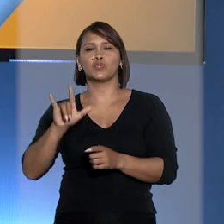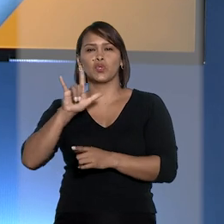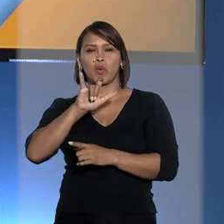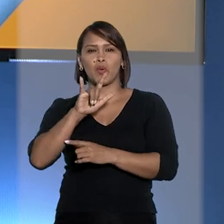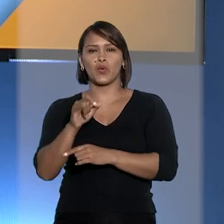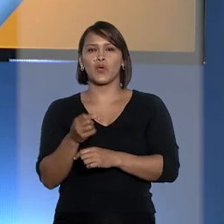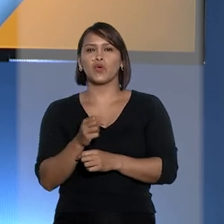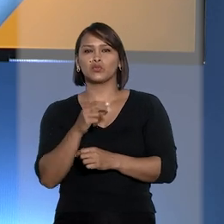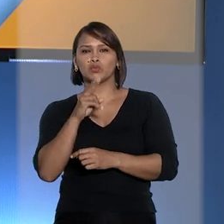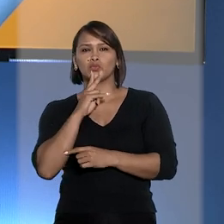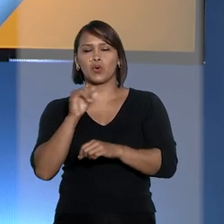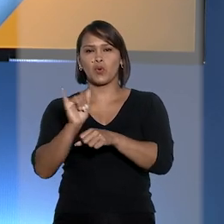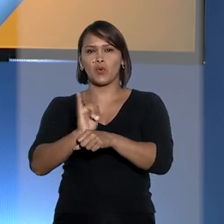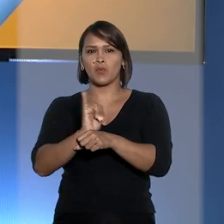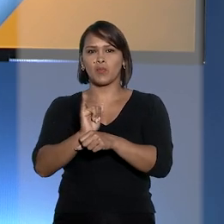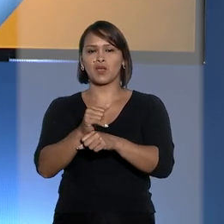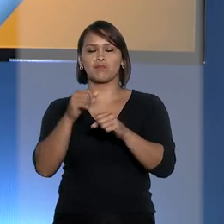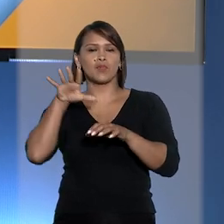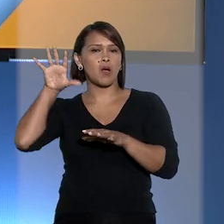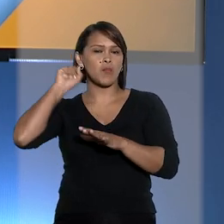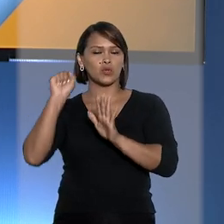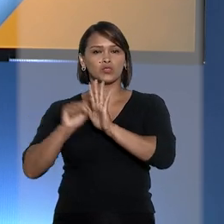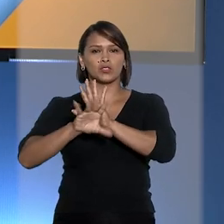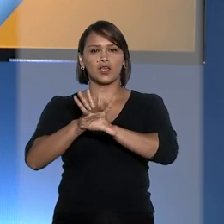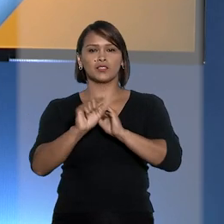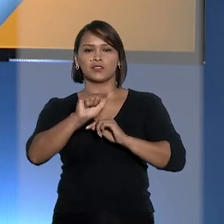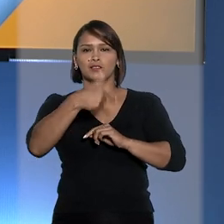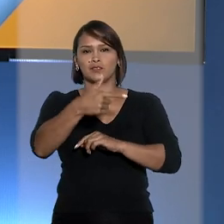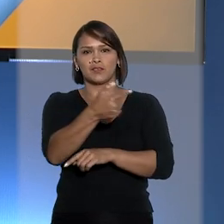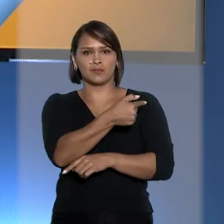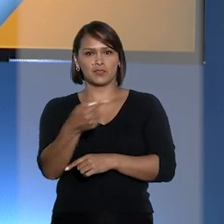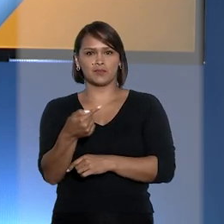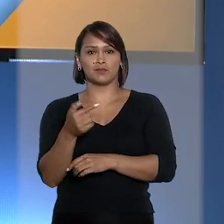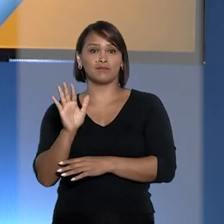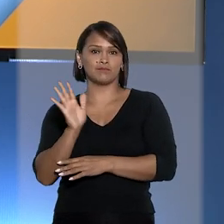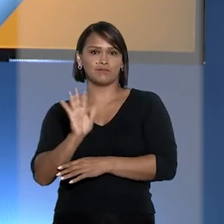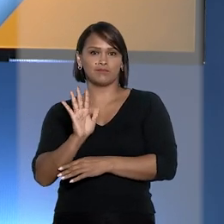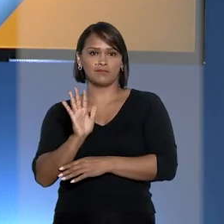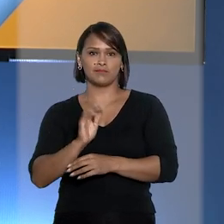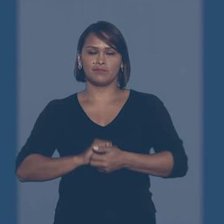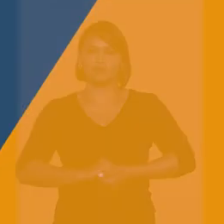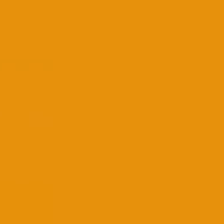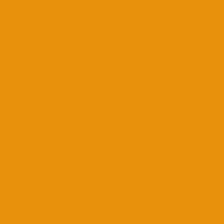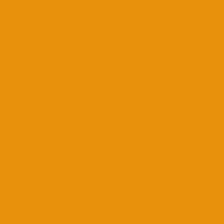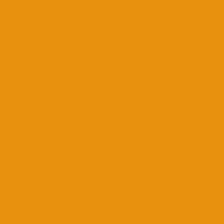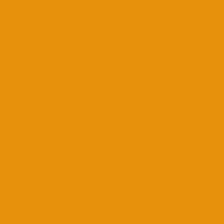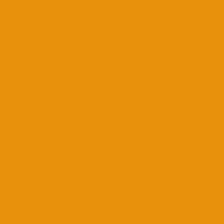YouTube e nas plataformas de podcast. Até a próxima semana. Tchau, tchau.